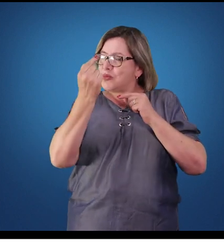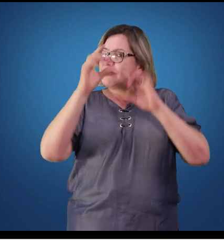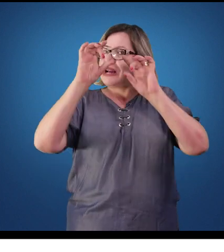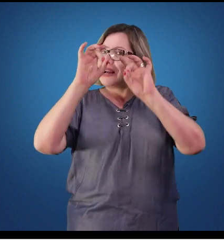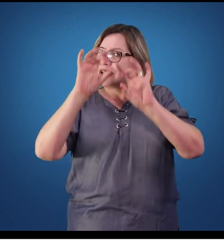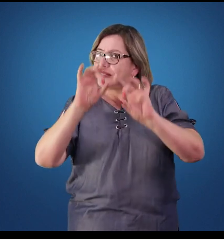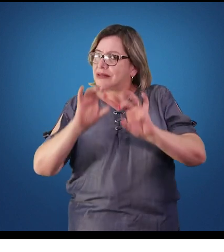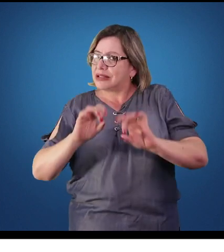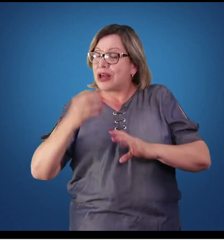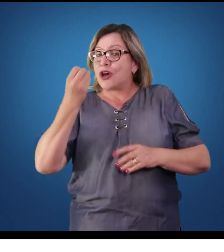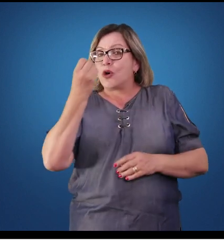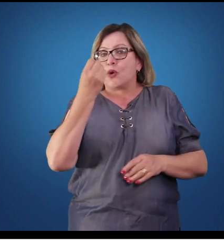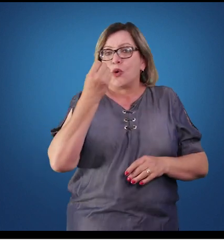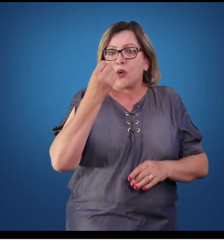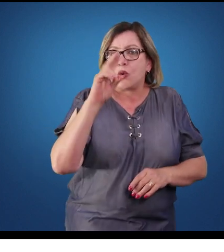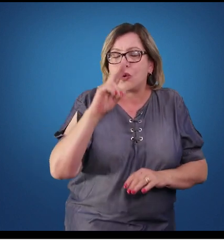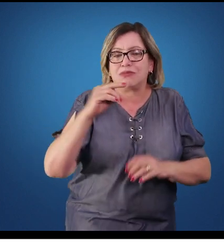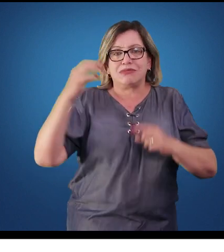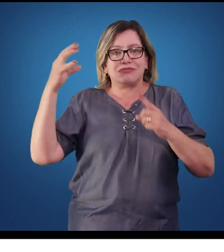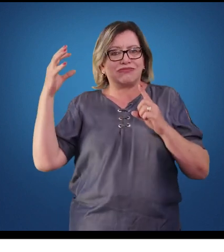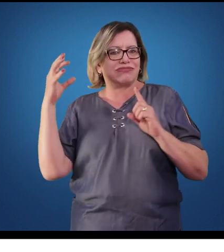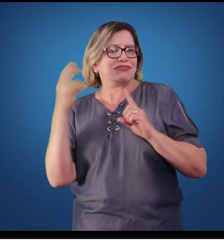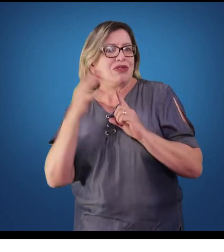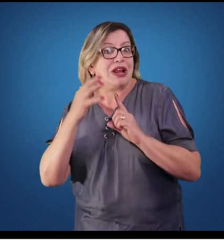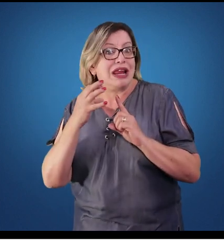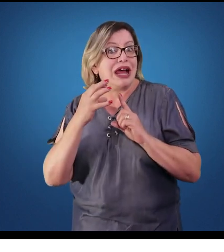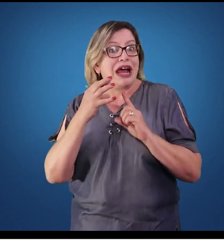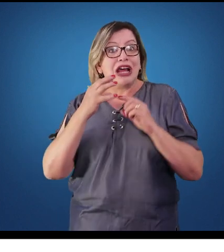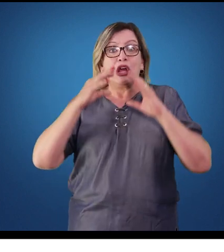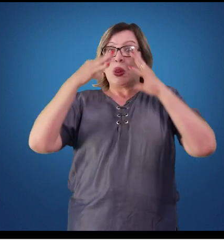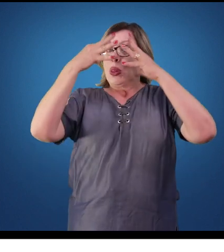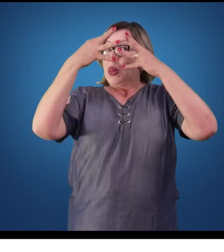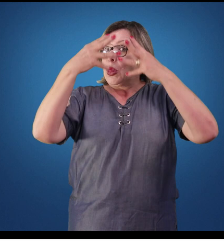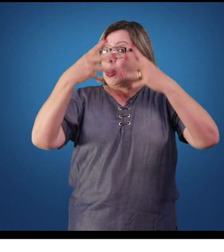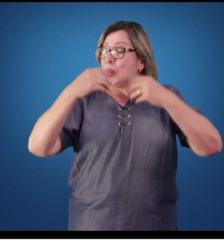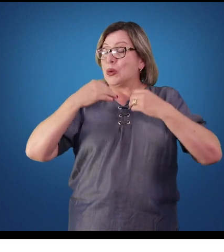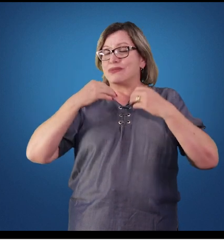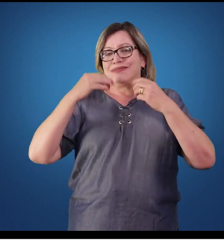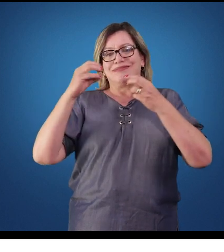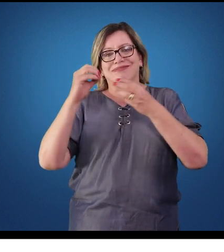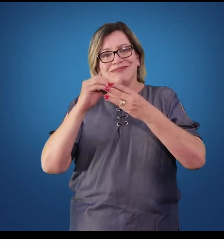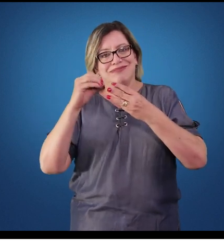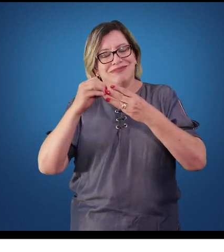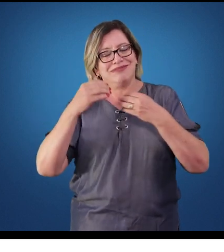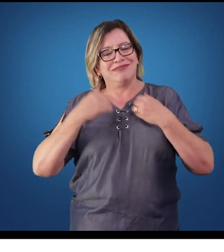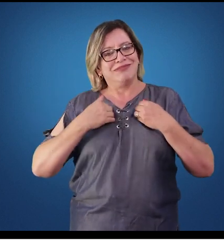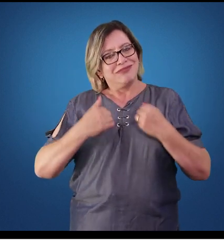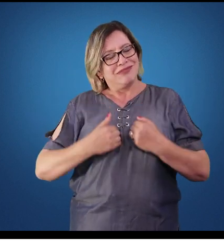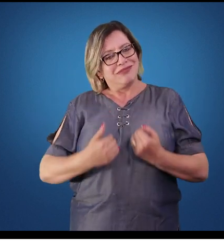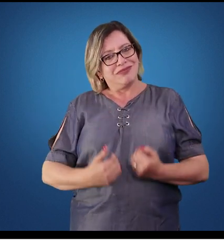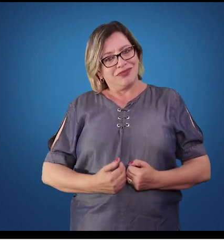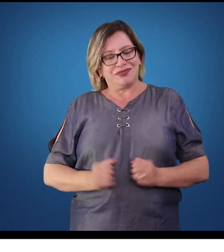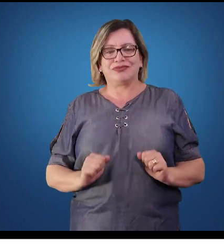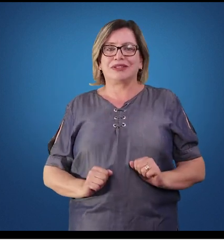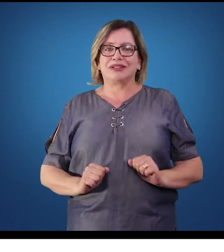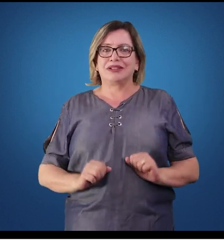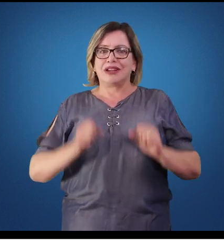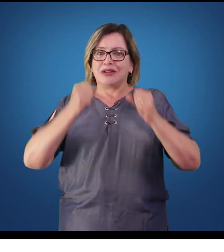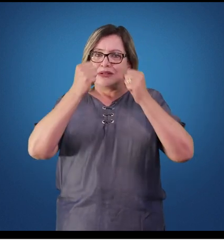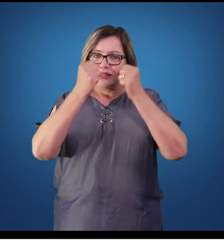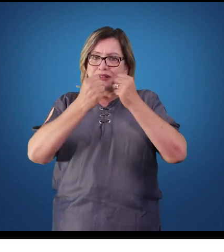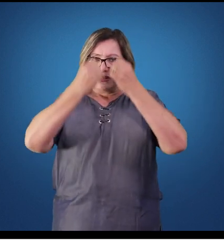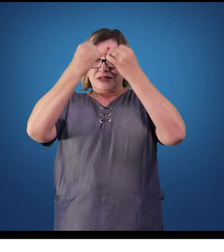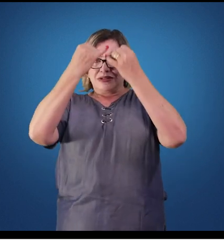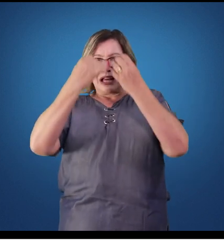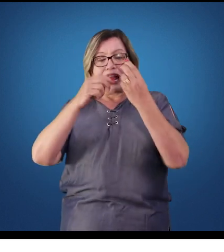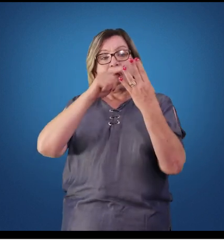organismo, dependendo da função e da necessidade do sistema. Podemos destacar